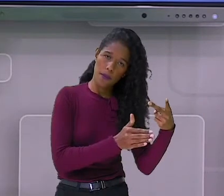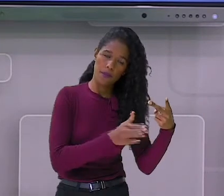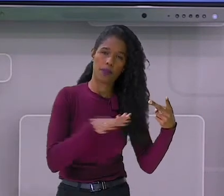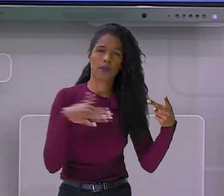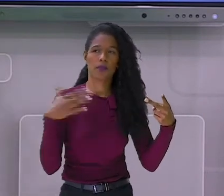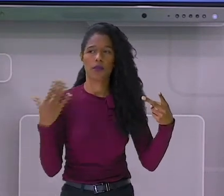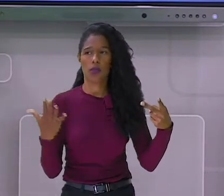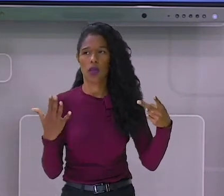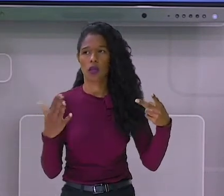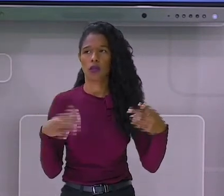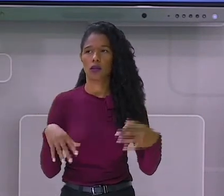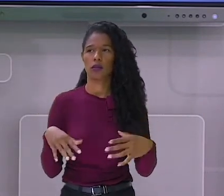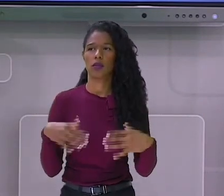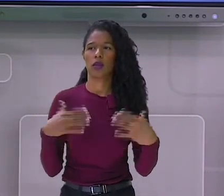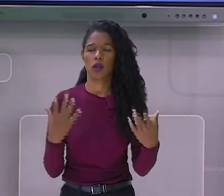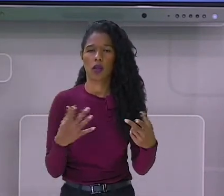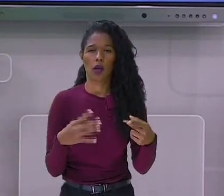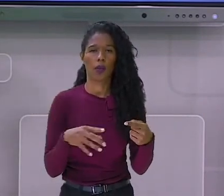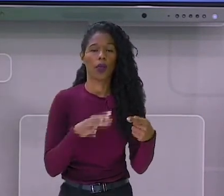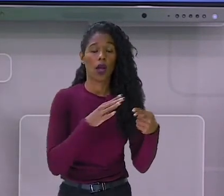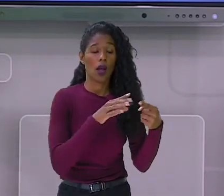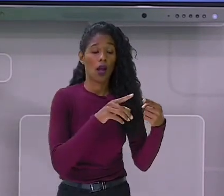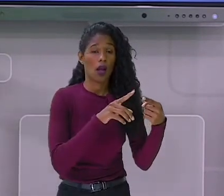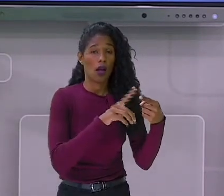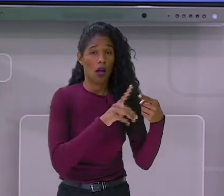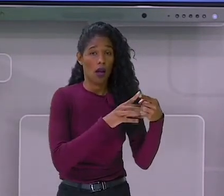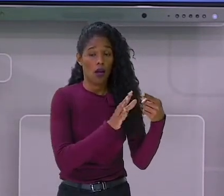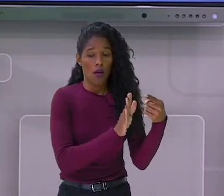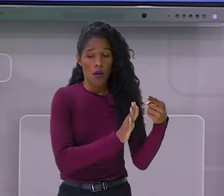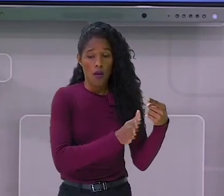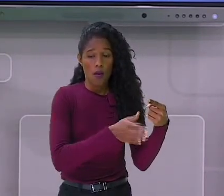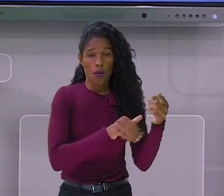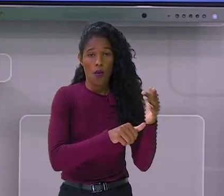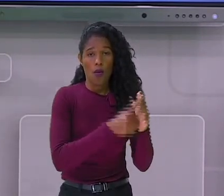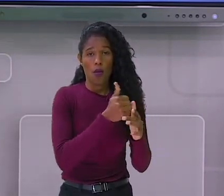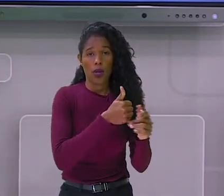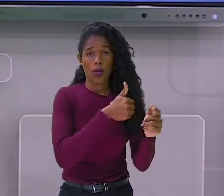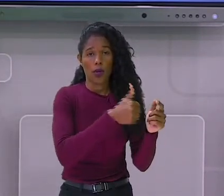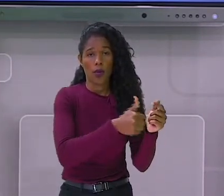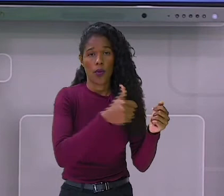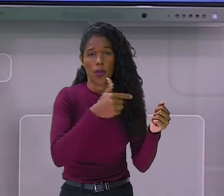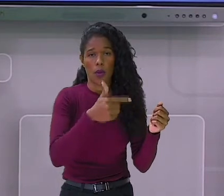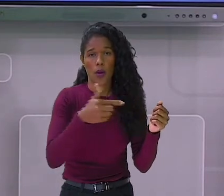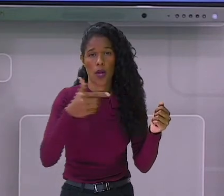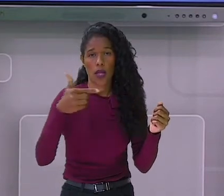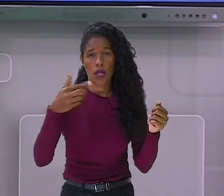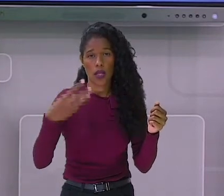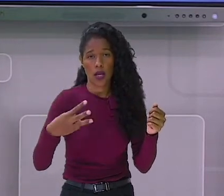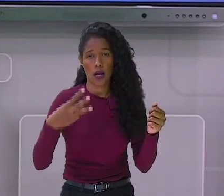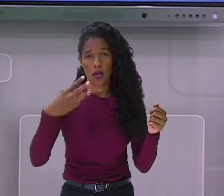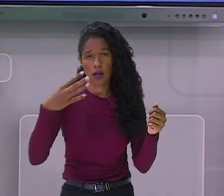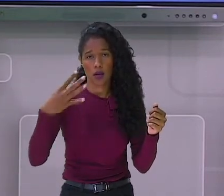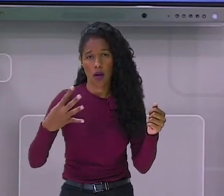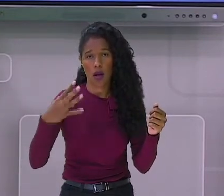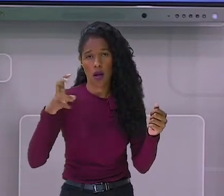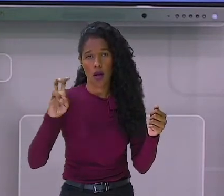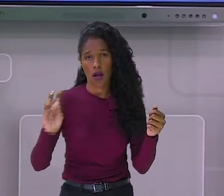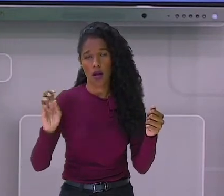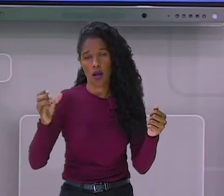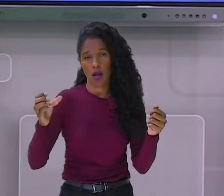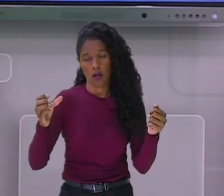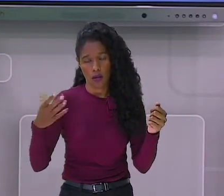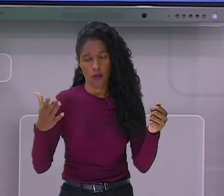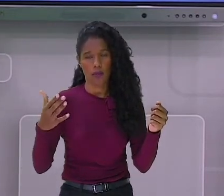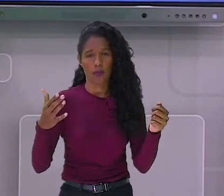Crescente, nós iniciamos pelo 1. Agora, decrescente. Que vai diminuir. Do 5 para o 4.